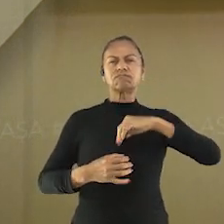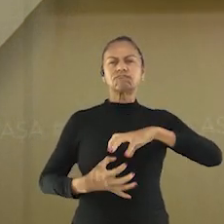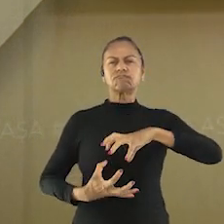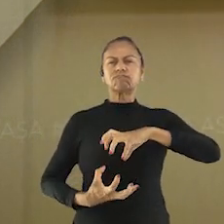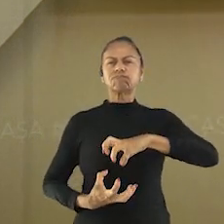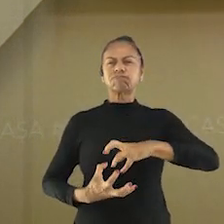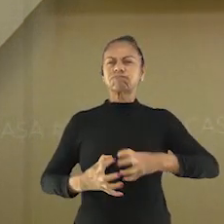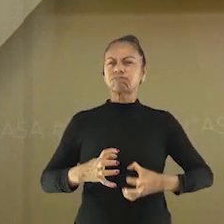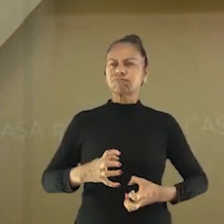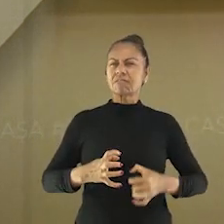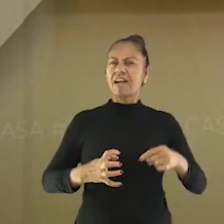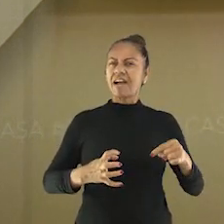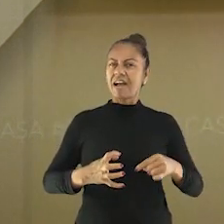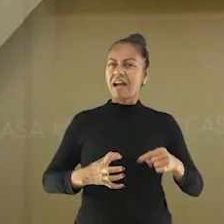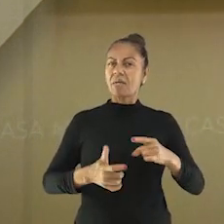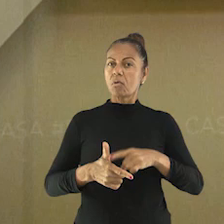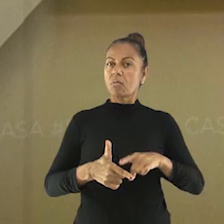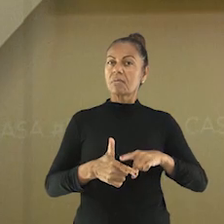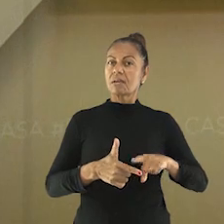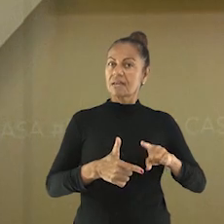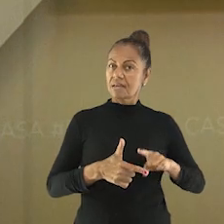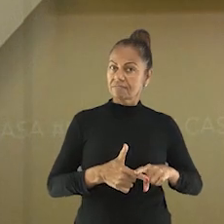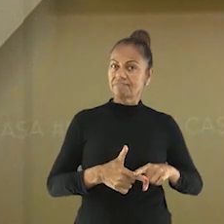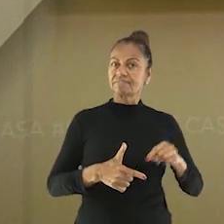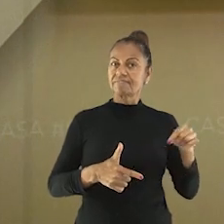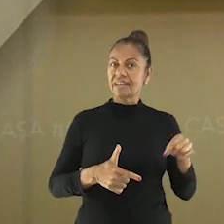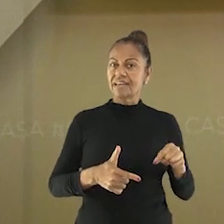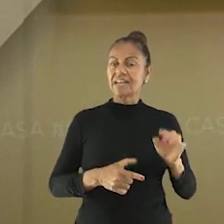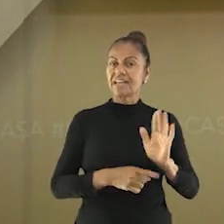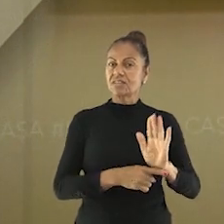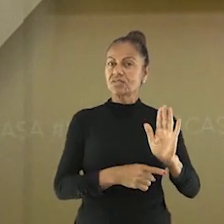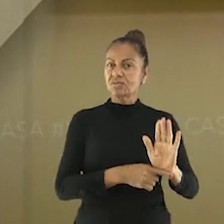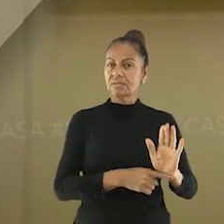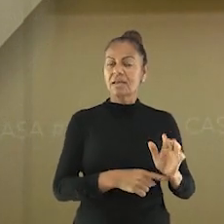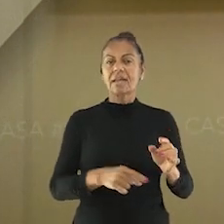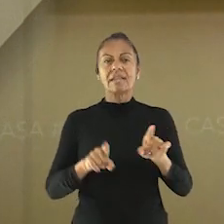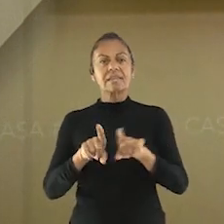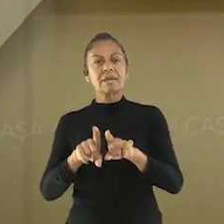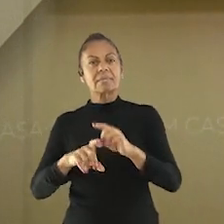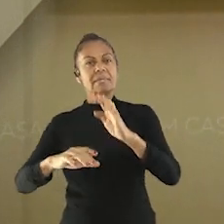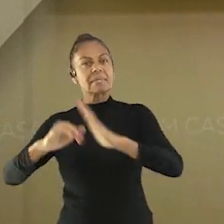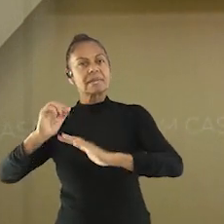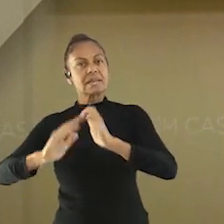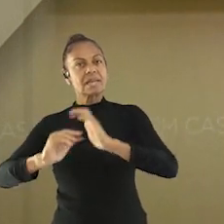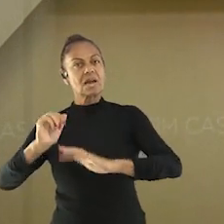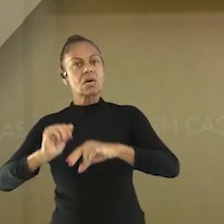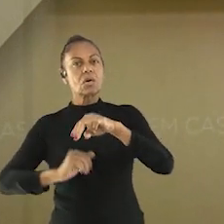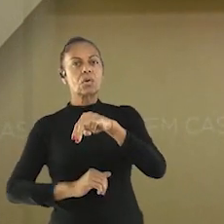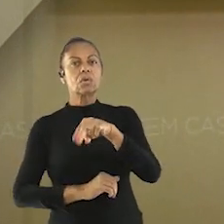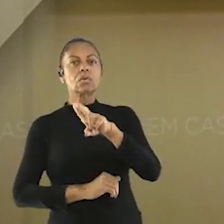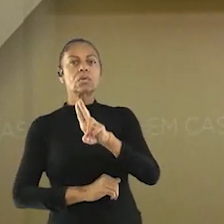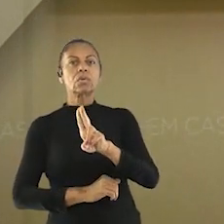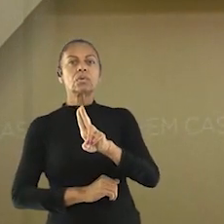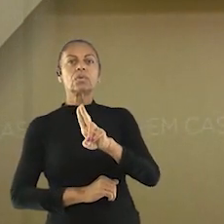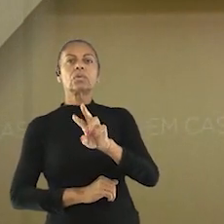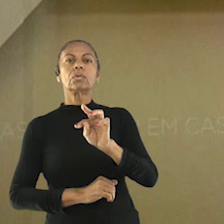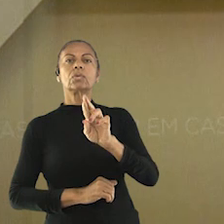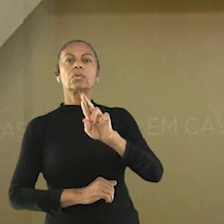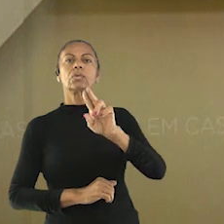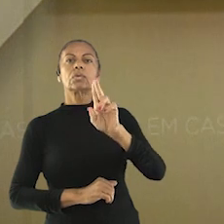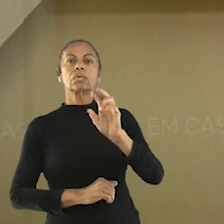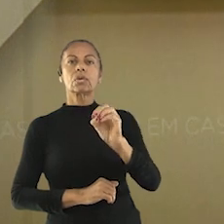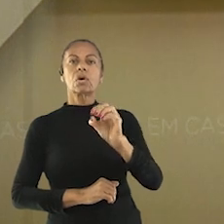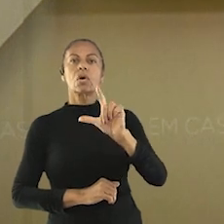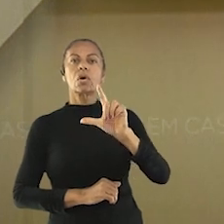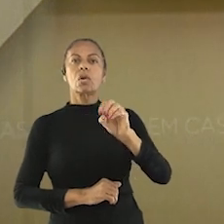alimento, né? Se você está com alguma dificuldade na digestão de alimento, ele pode estar te orientando nesse sentido. O nutrólogo, ele explica todas as reações e